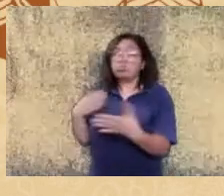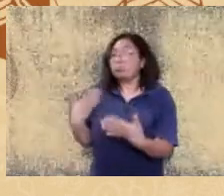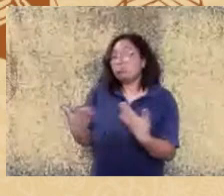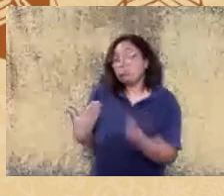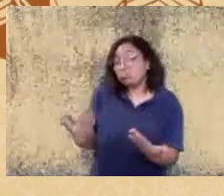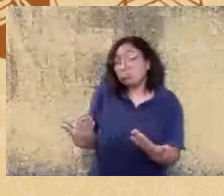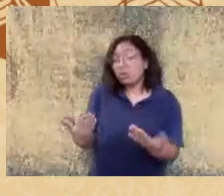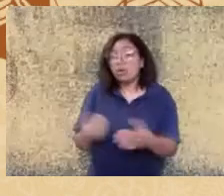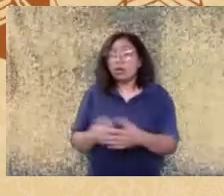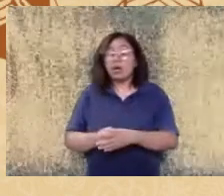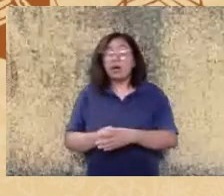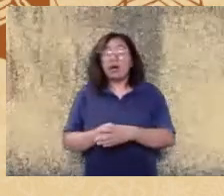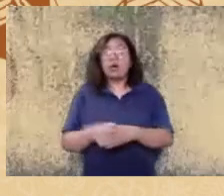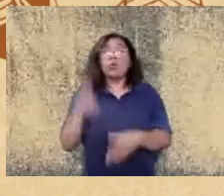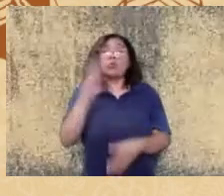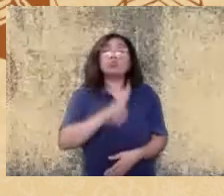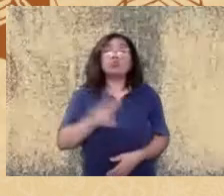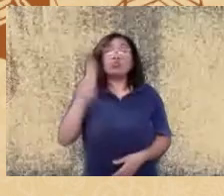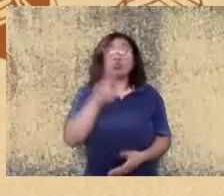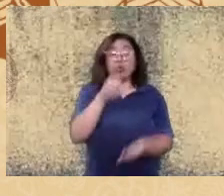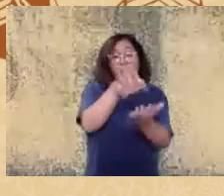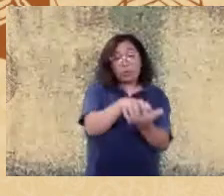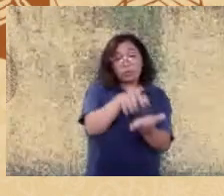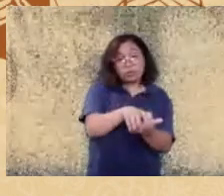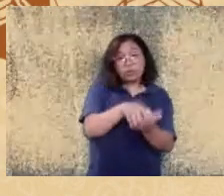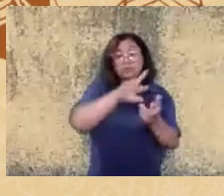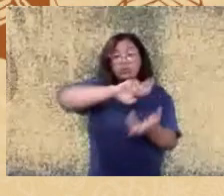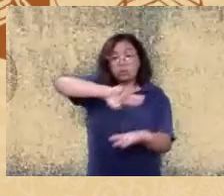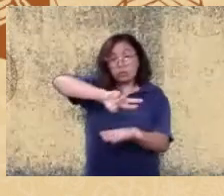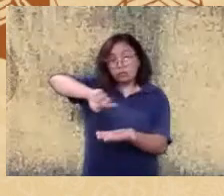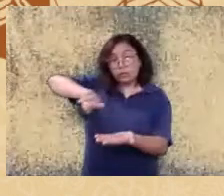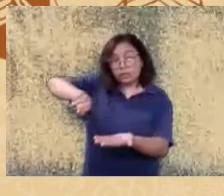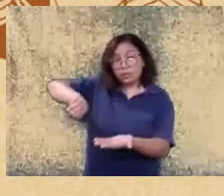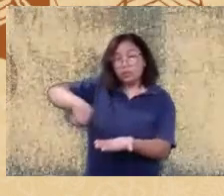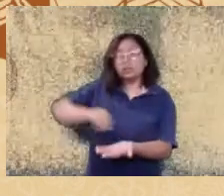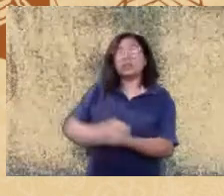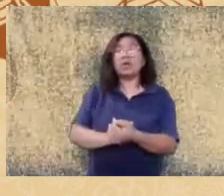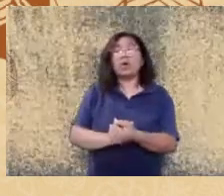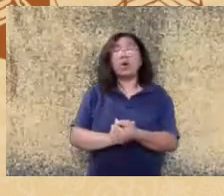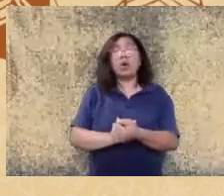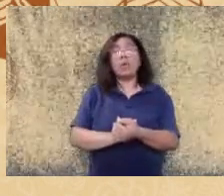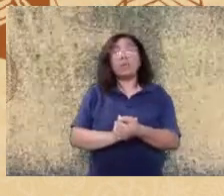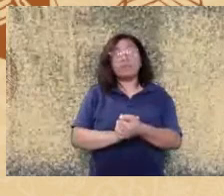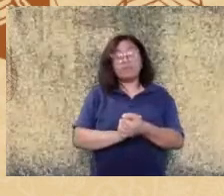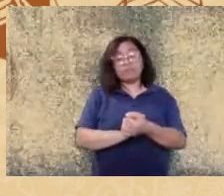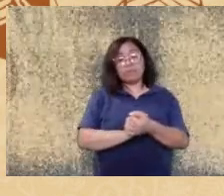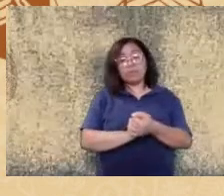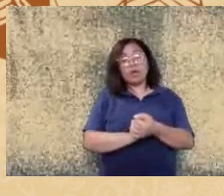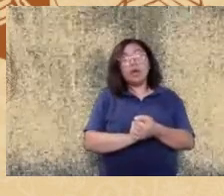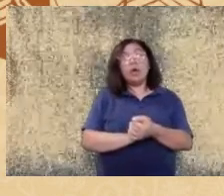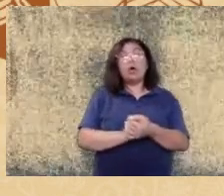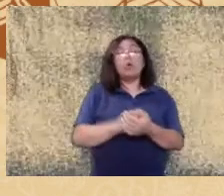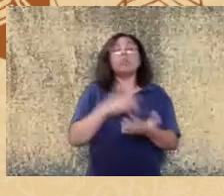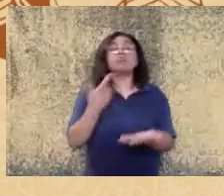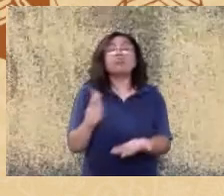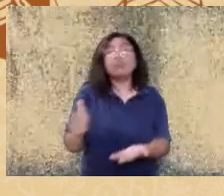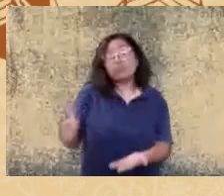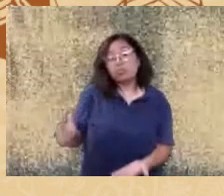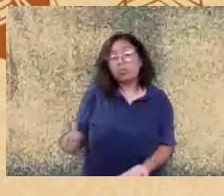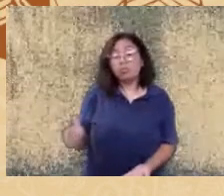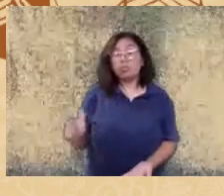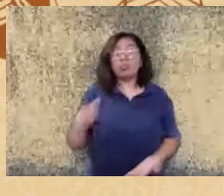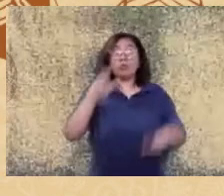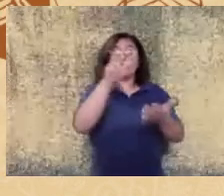dados de Lean e Van Hennen então eu em vez de usar as minhas palavras eu trago aqui um outro artigo publicado por Dickens, Sears e Wells